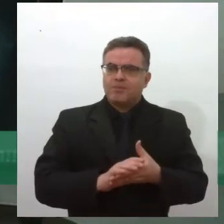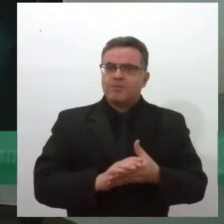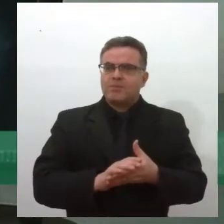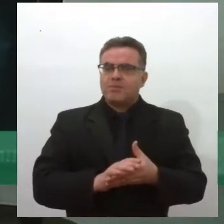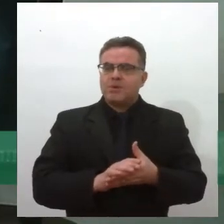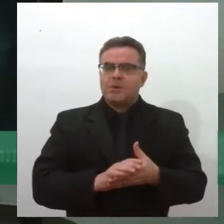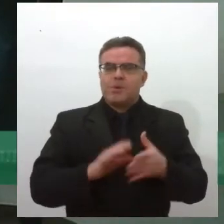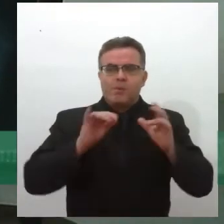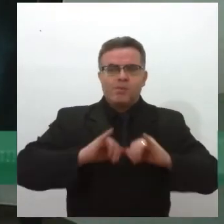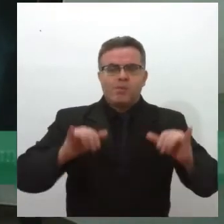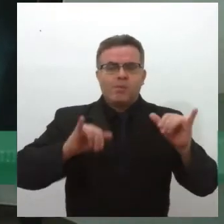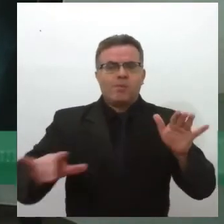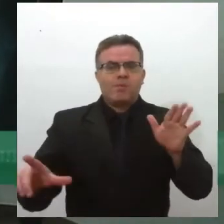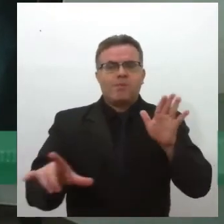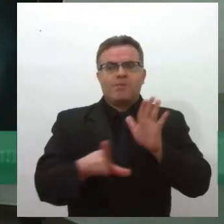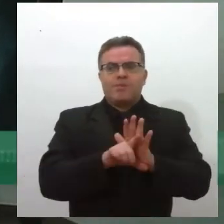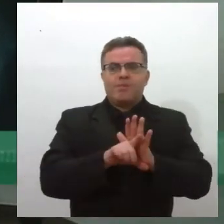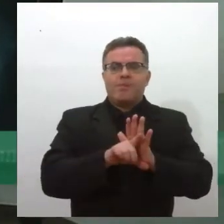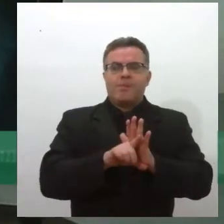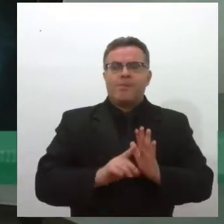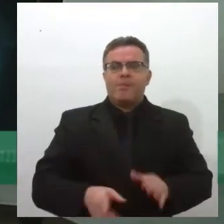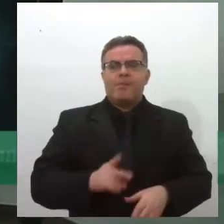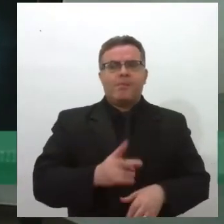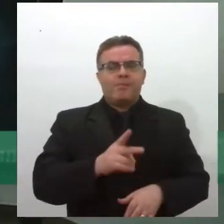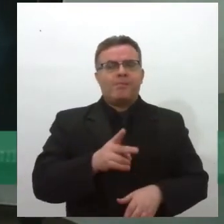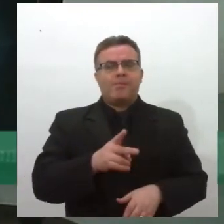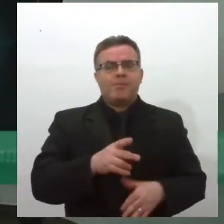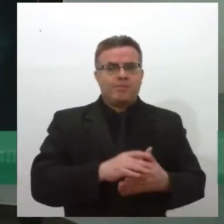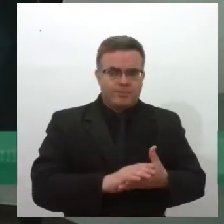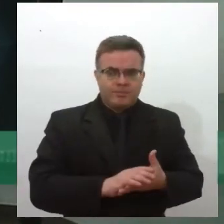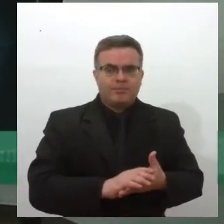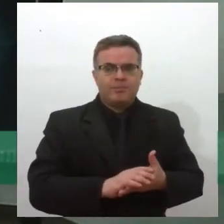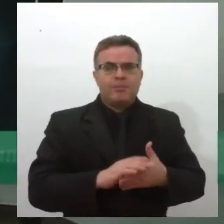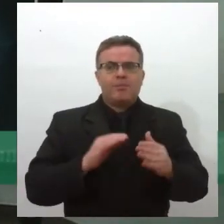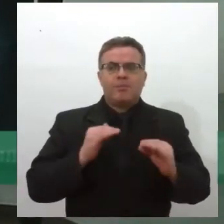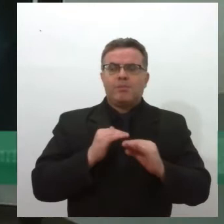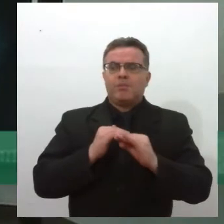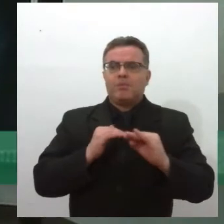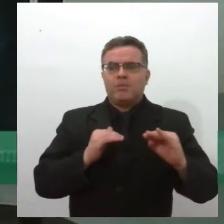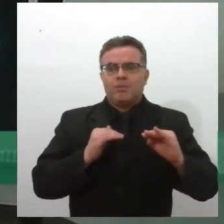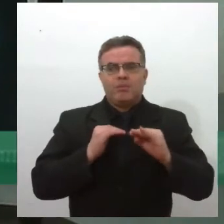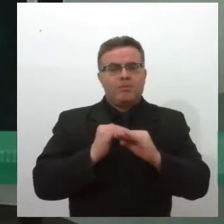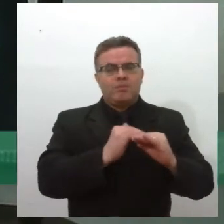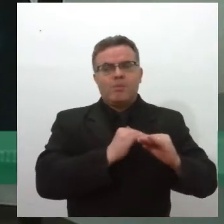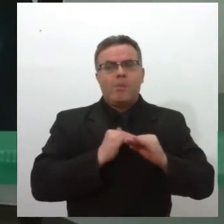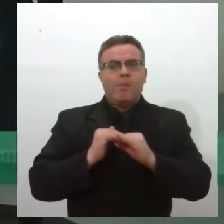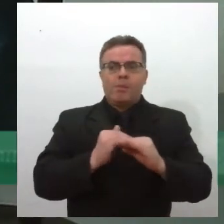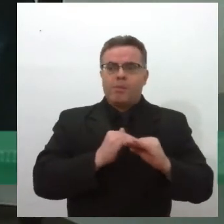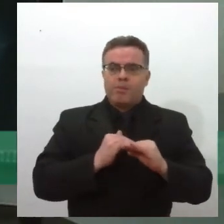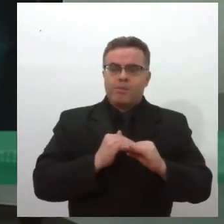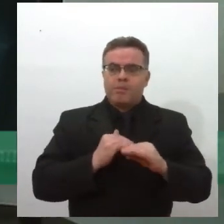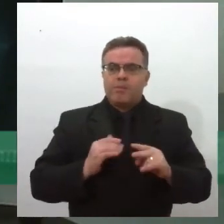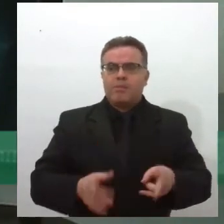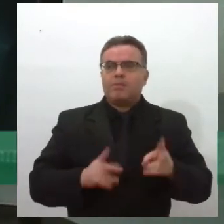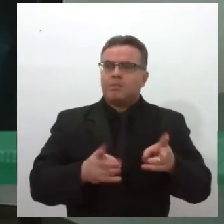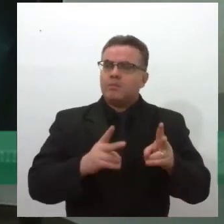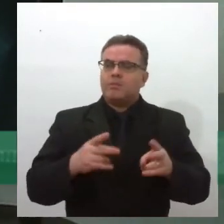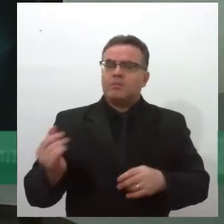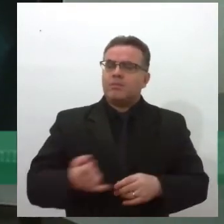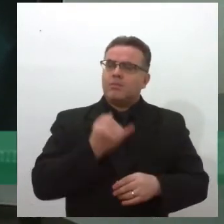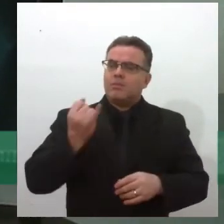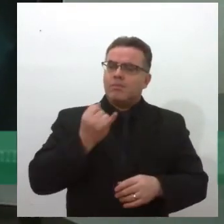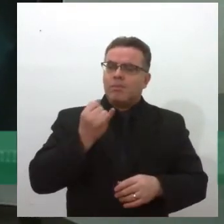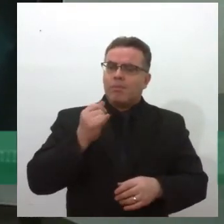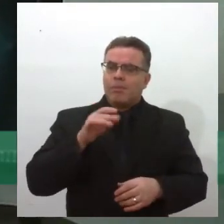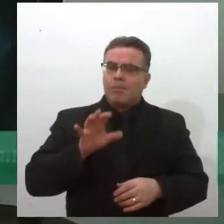leis que garantam, né, direitos e que estabeleçam aí uma cultura de doação de órgãos. importante nos estados